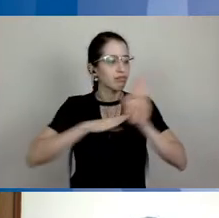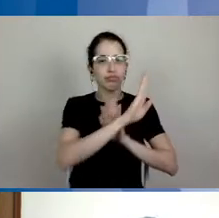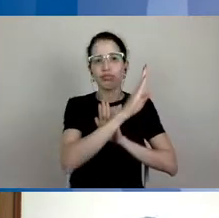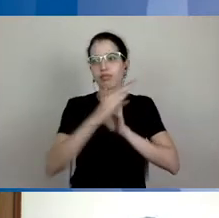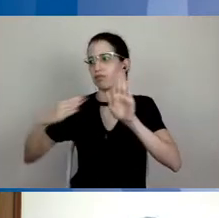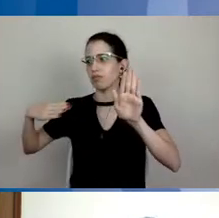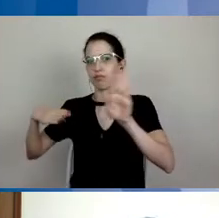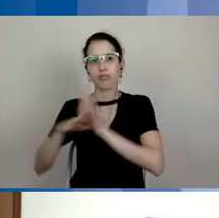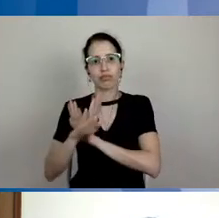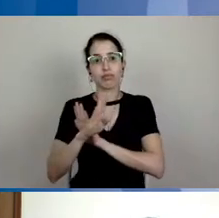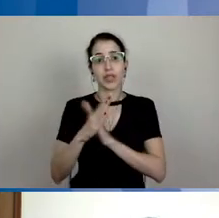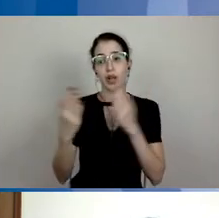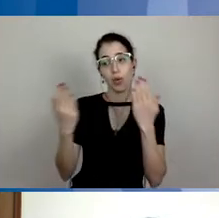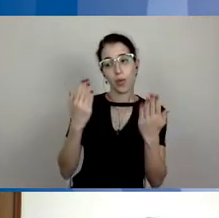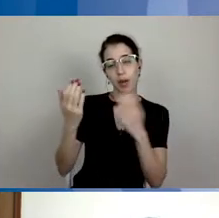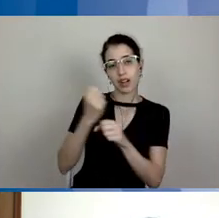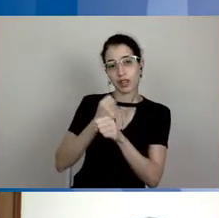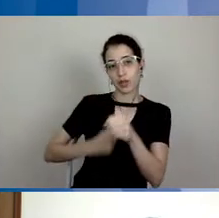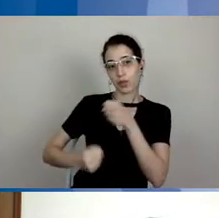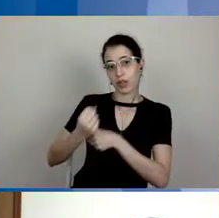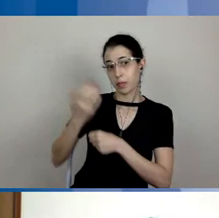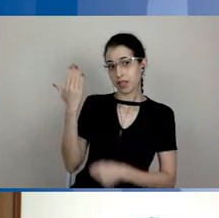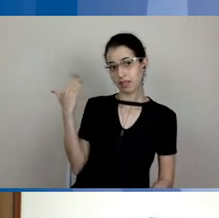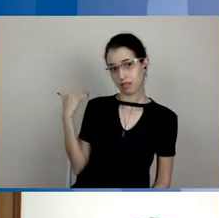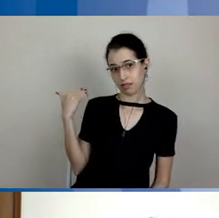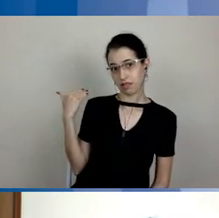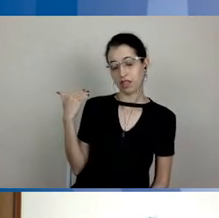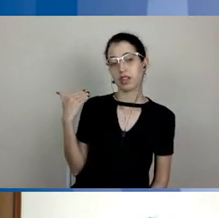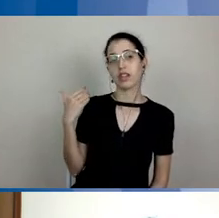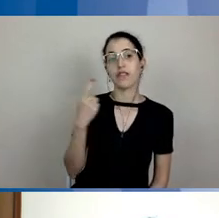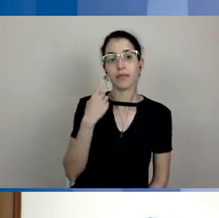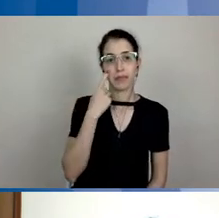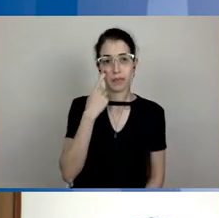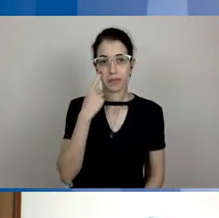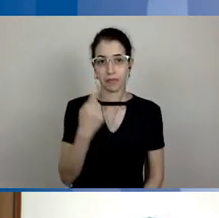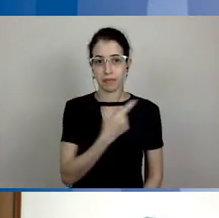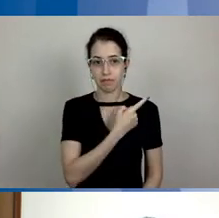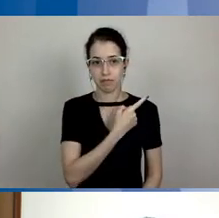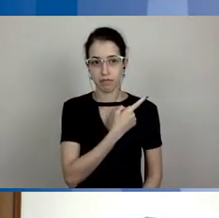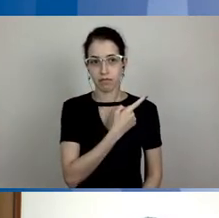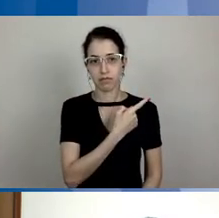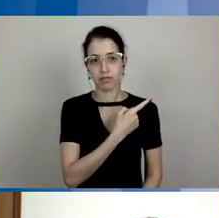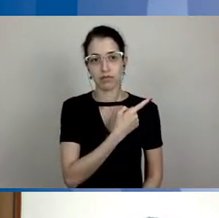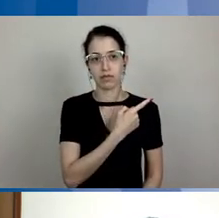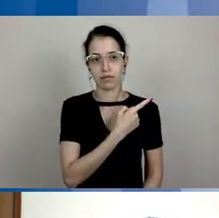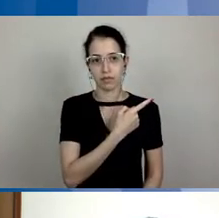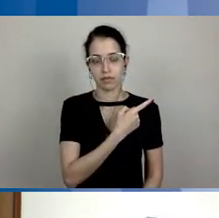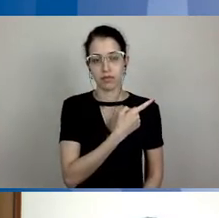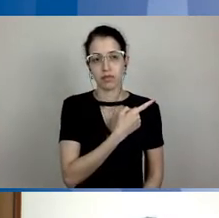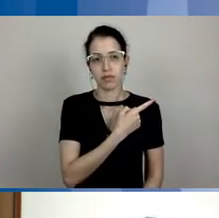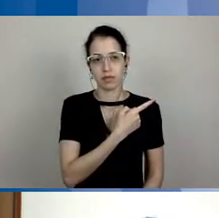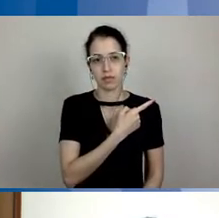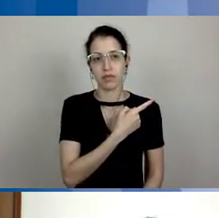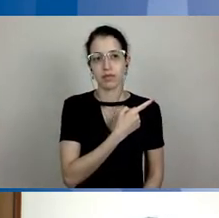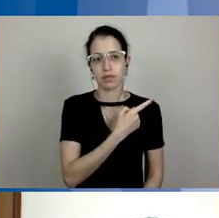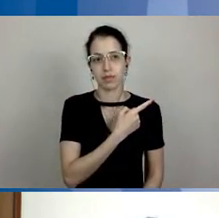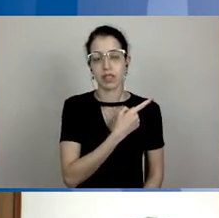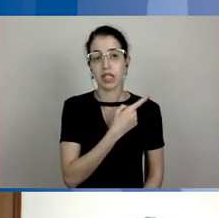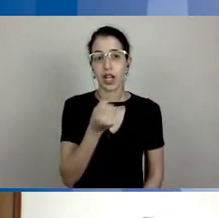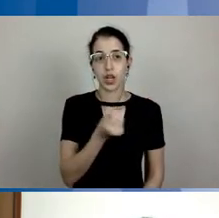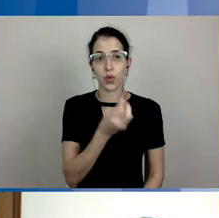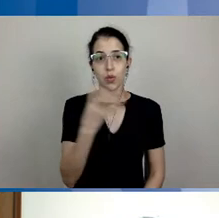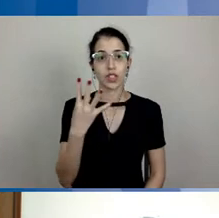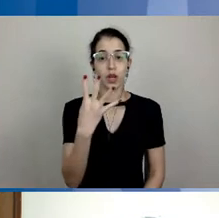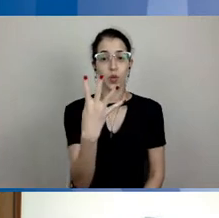passado. Observa aqui que nós chegamos aqui a ter uma quantidade quatro vezes maior,